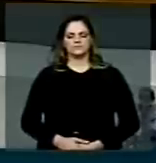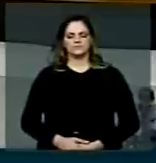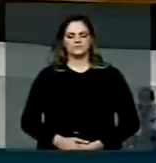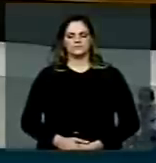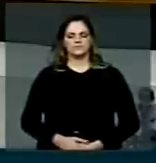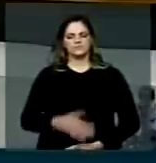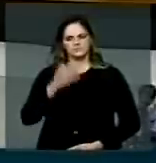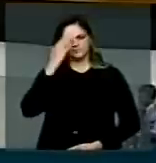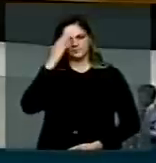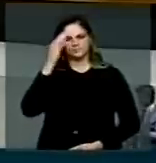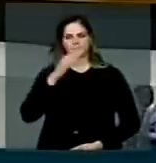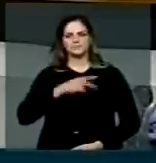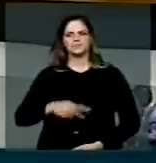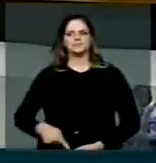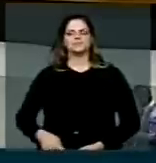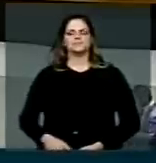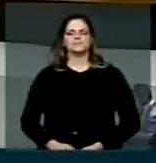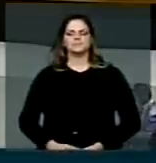Obrigado, Presidente.